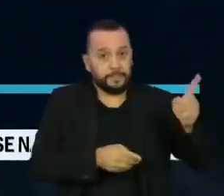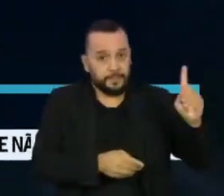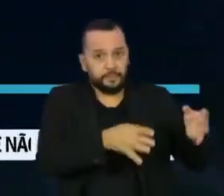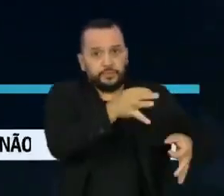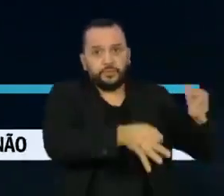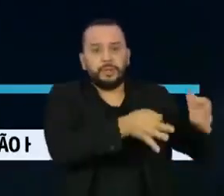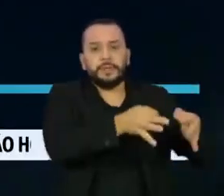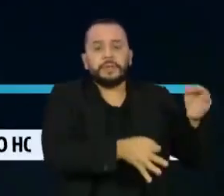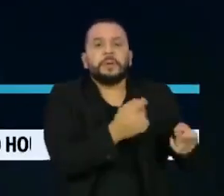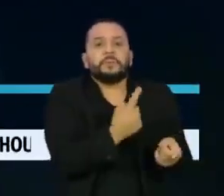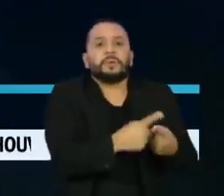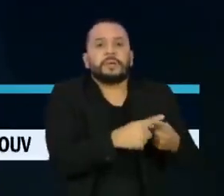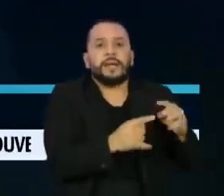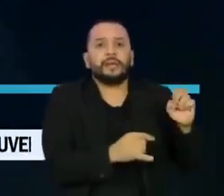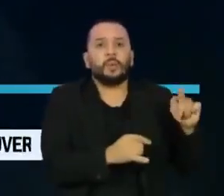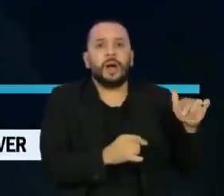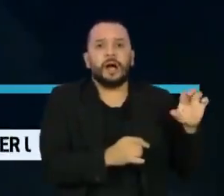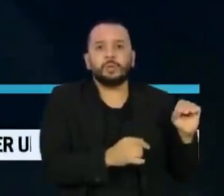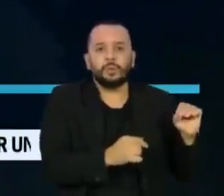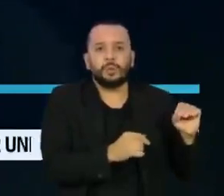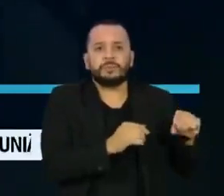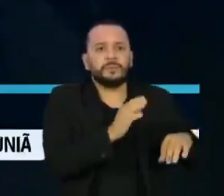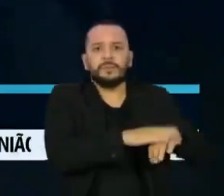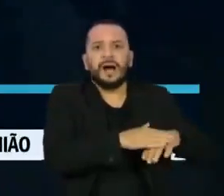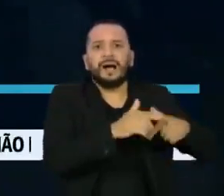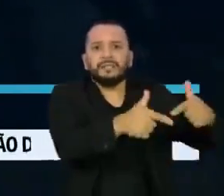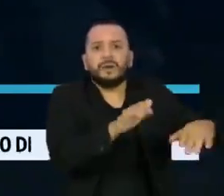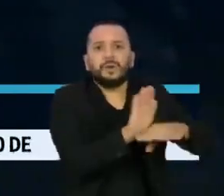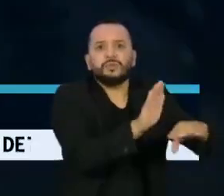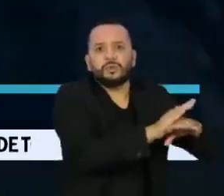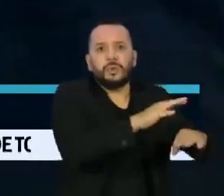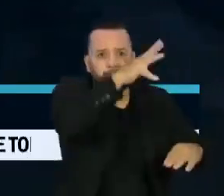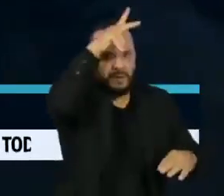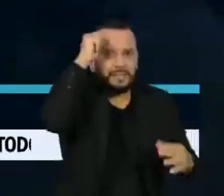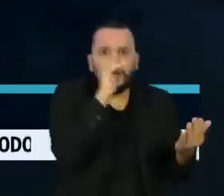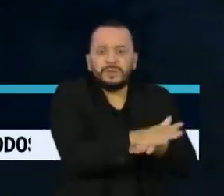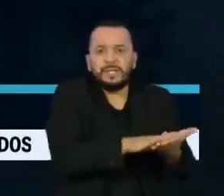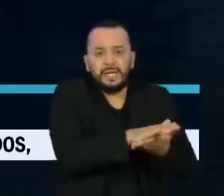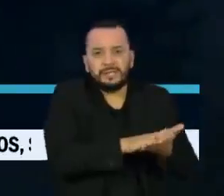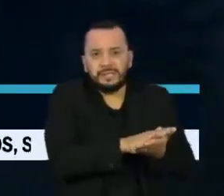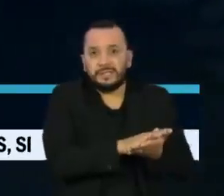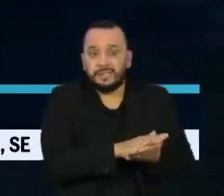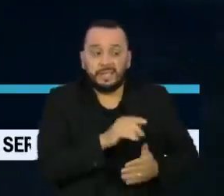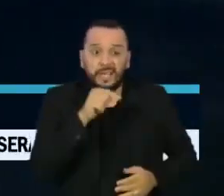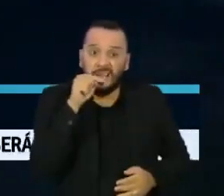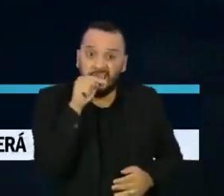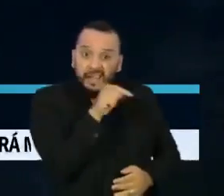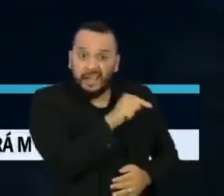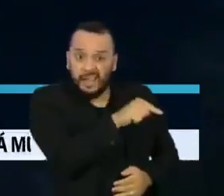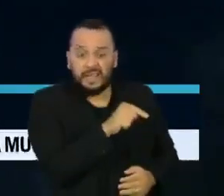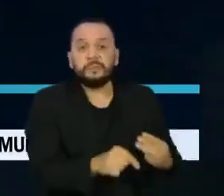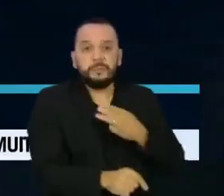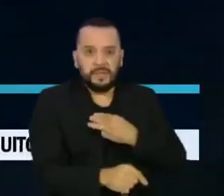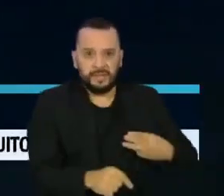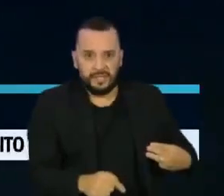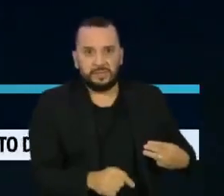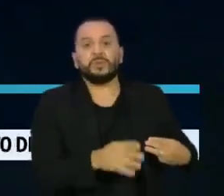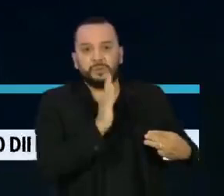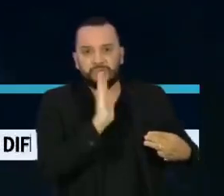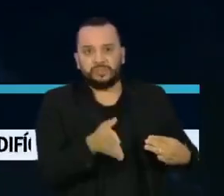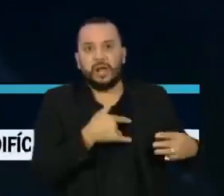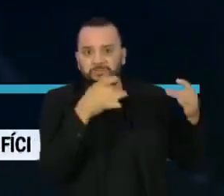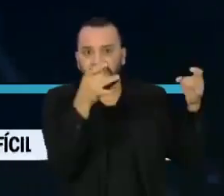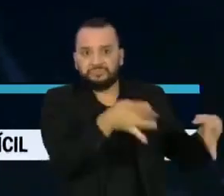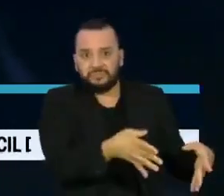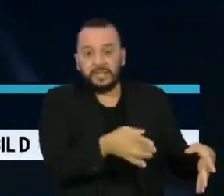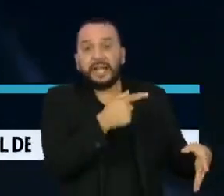enfrentar o colapso da pandemia em Manaus. Para Lewandowski, ao deixar o Ministério da Saúde, Pazuello perdeu o foro privilegiado. O